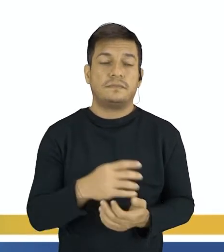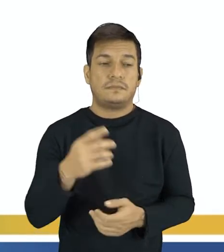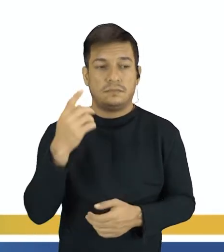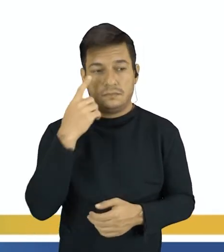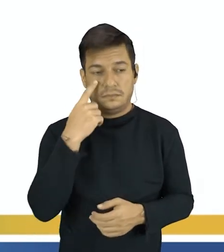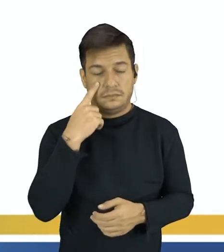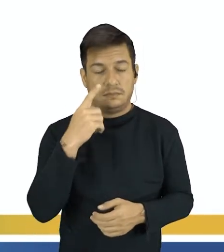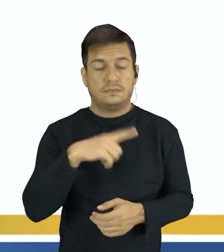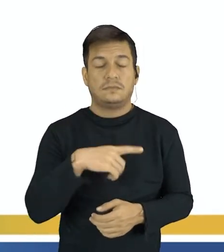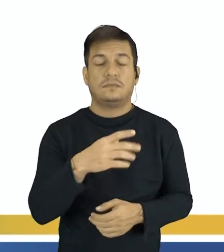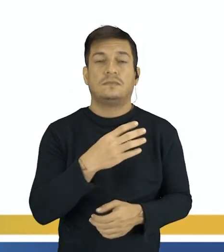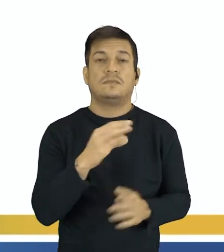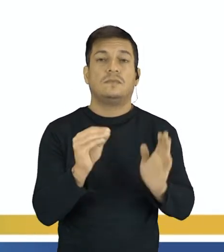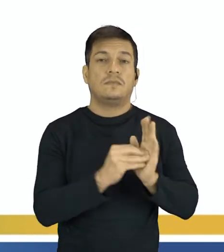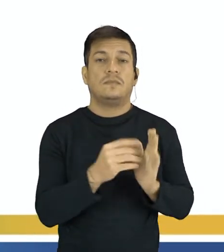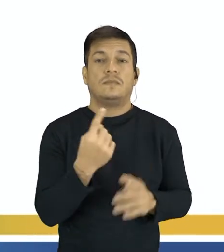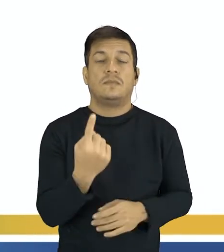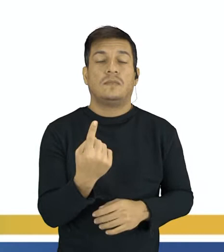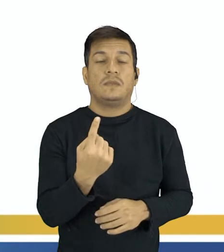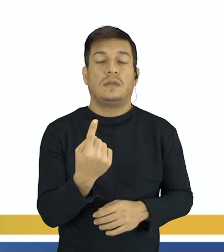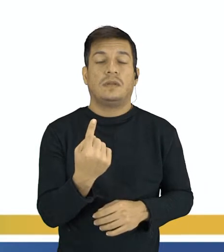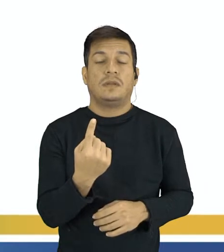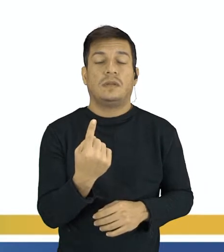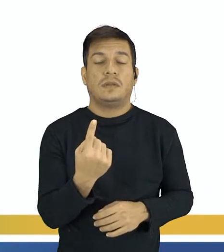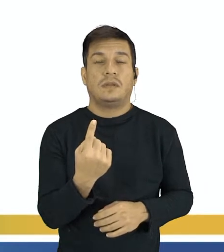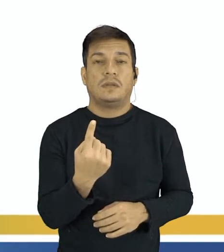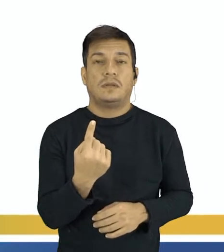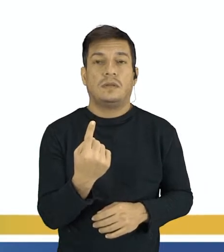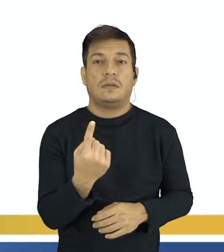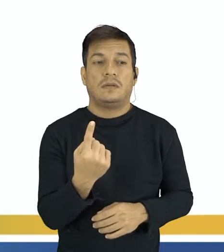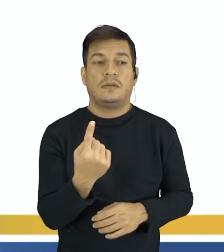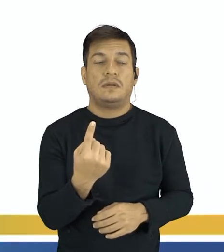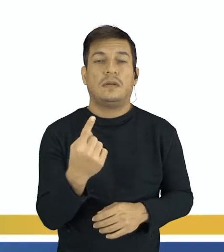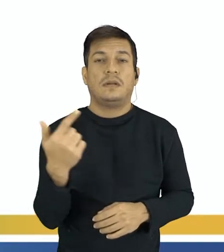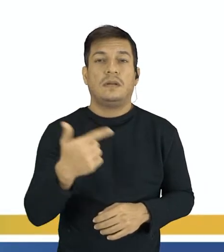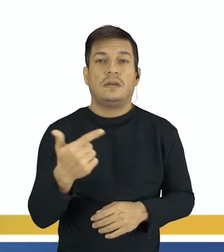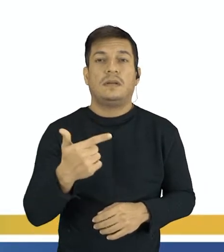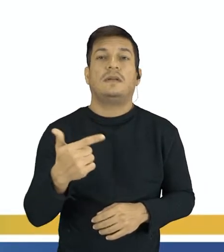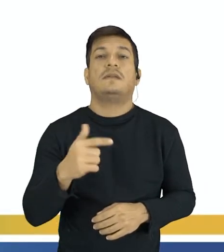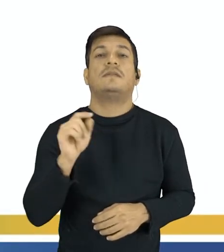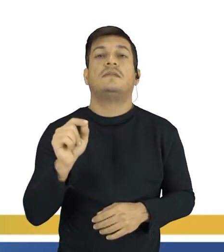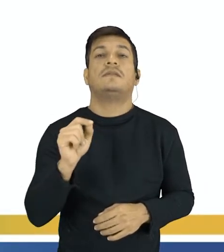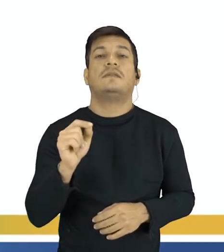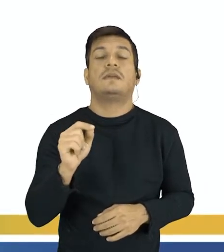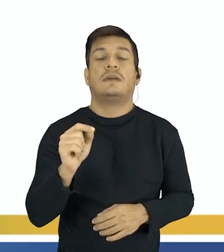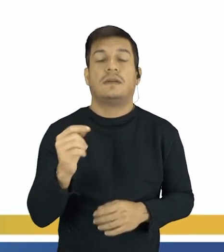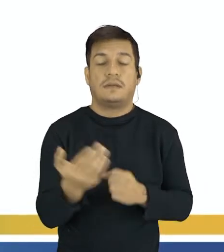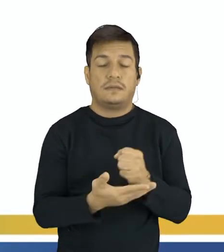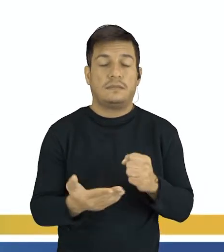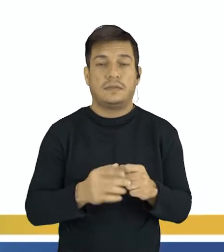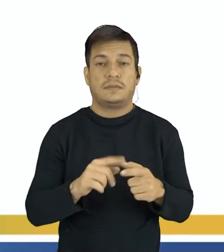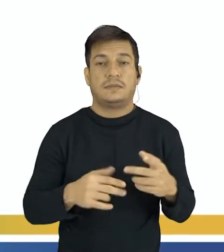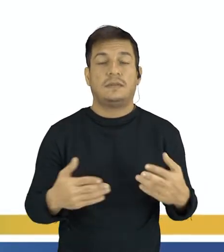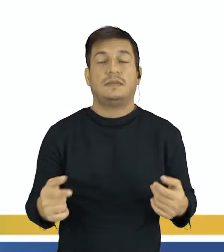substância, a gente vai acrescentar um 1 no valor do coeficiente. Segundo ponto, a partir desta substância,